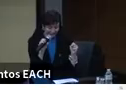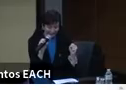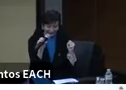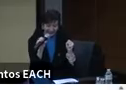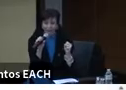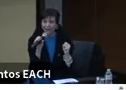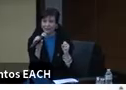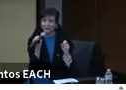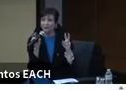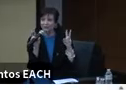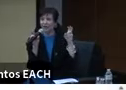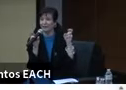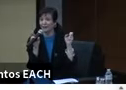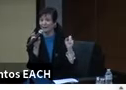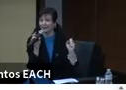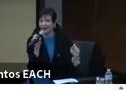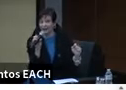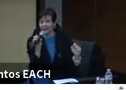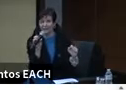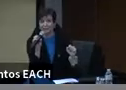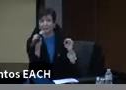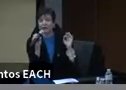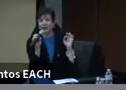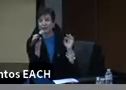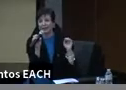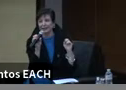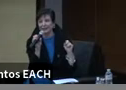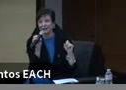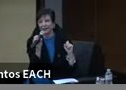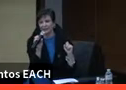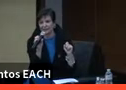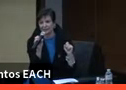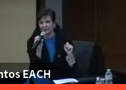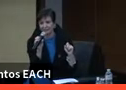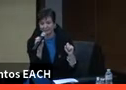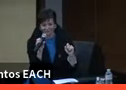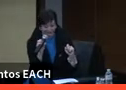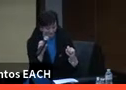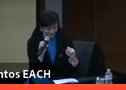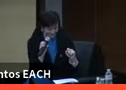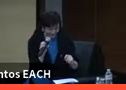tentado a ter mais um, aí vai entre aspas, boleto de lazer.